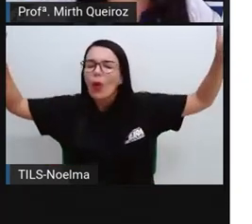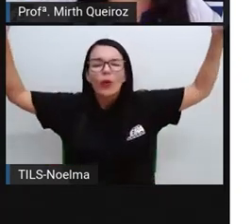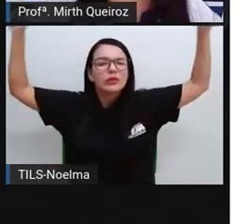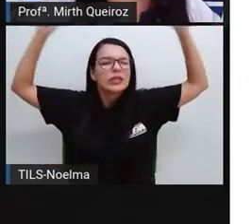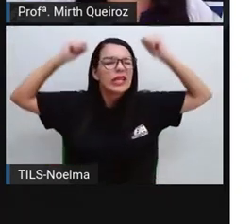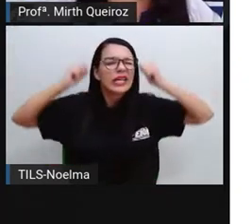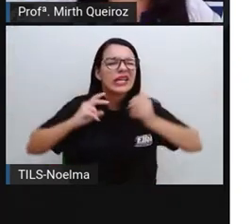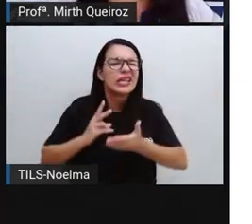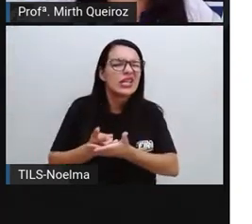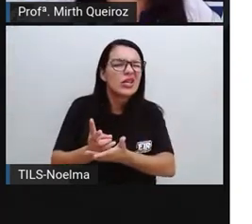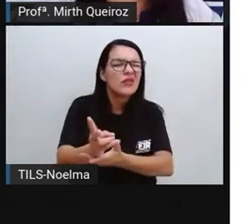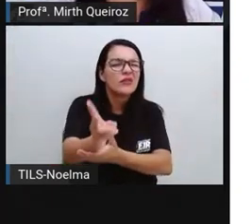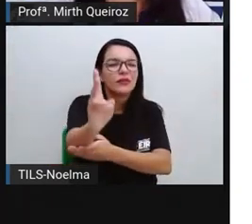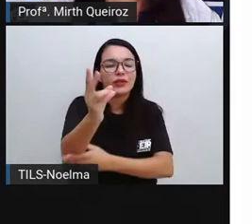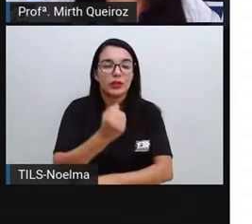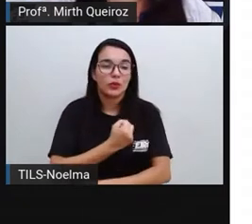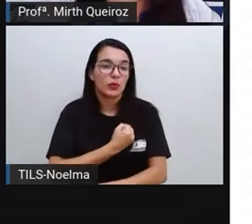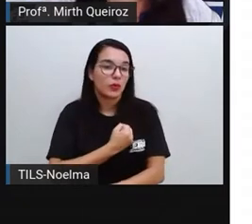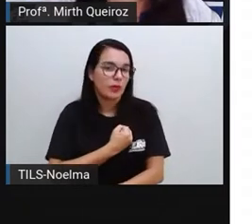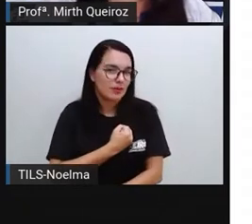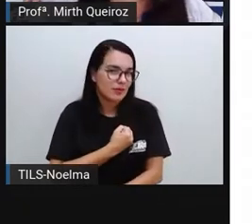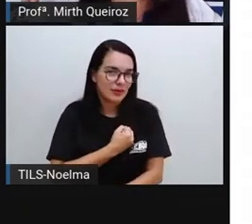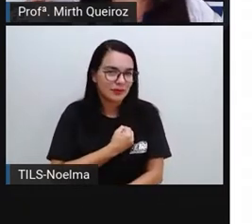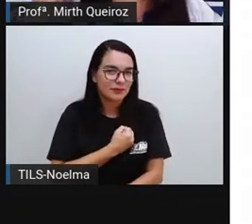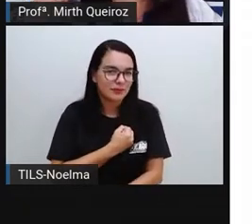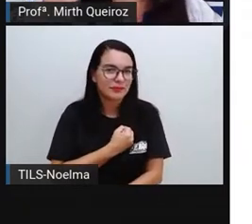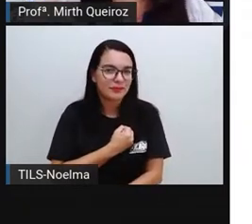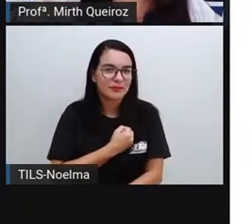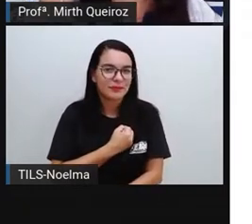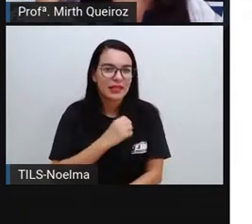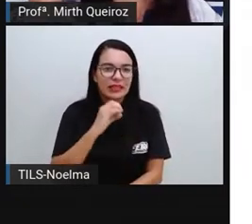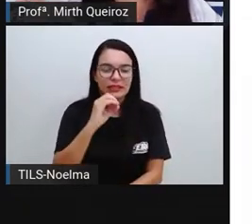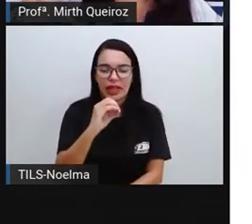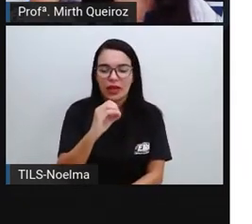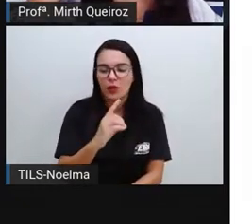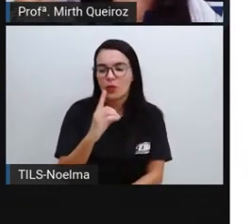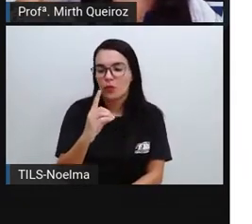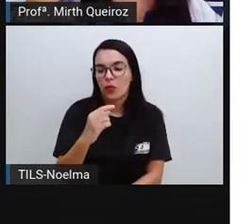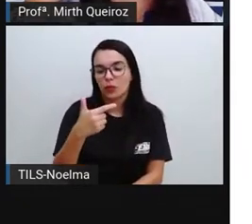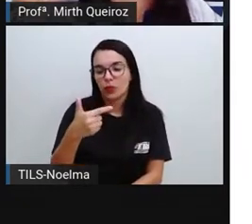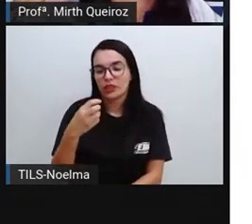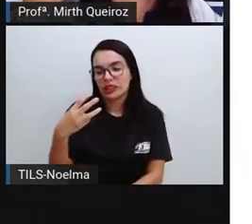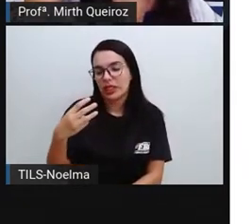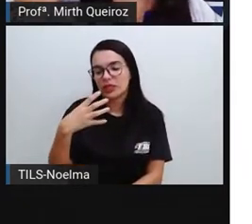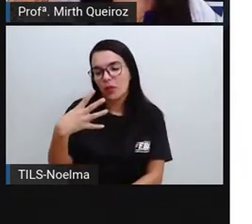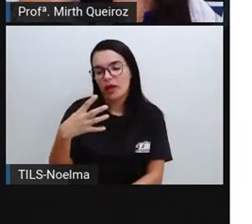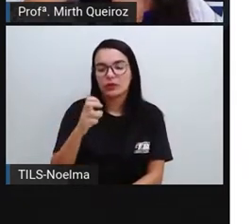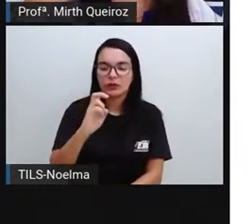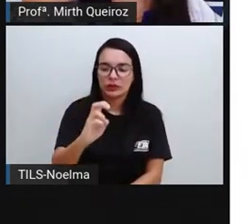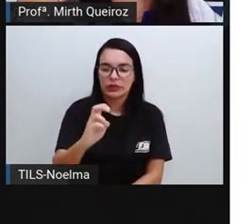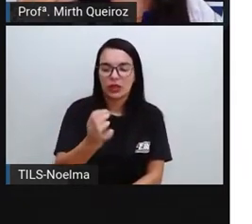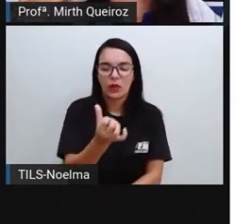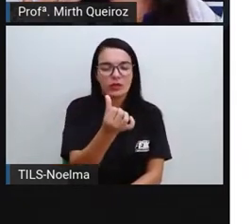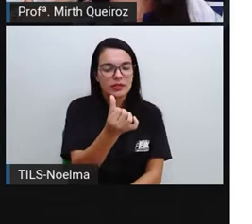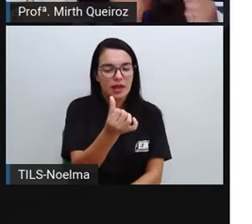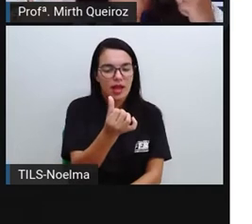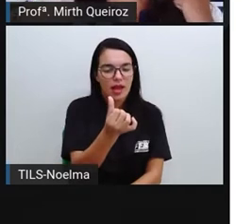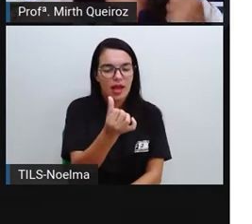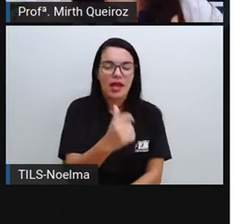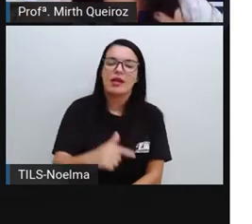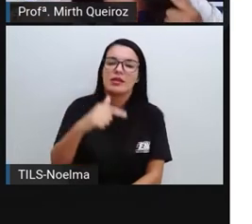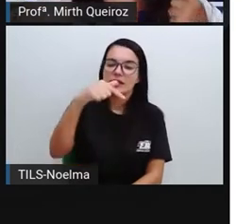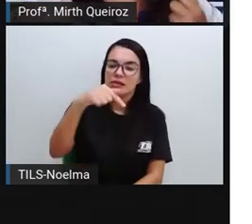os algarismos, neste caso, indo-arábitos, né? Que são zero, um, dois, três, quatro, cinco,